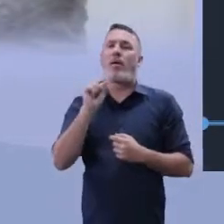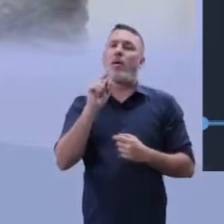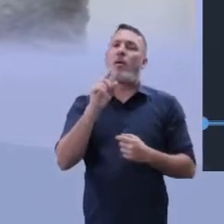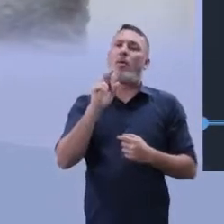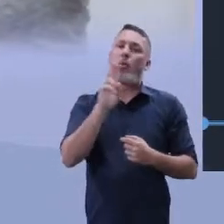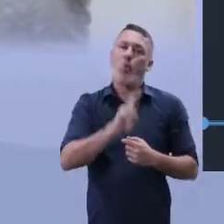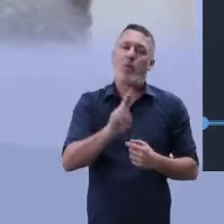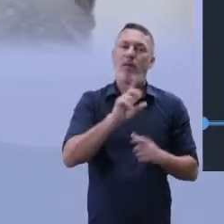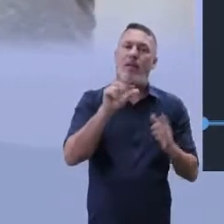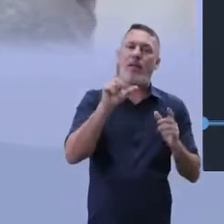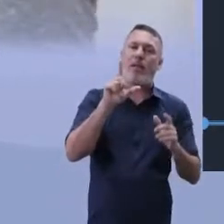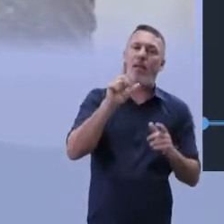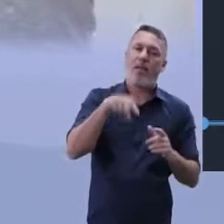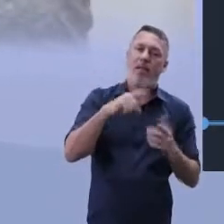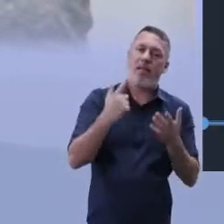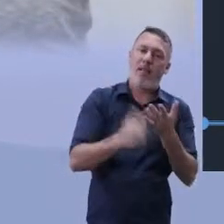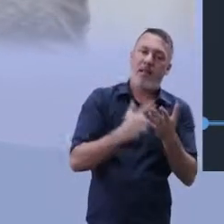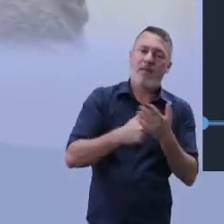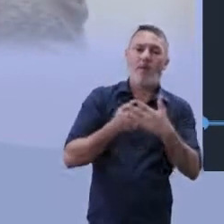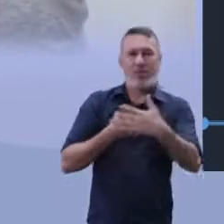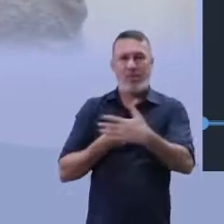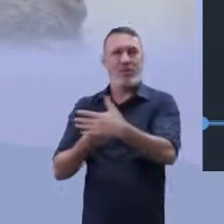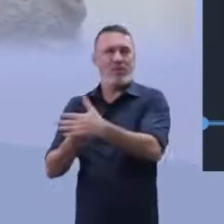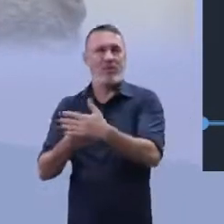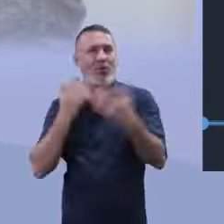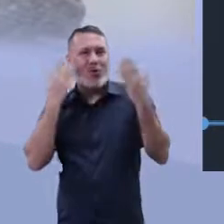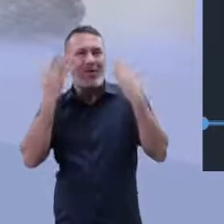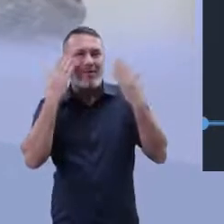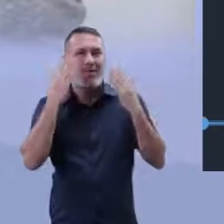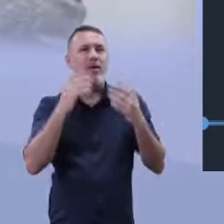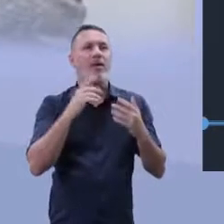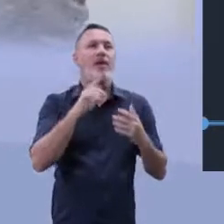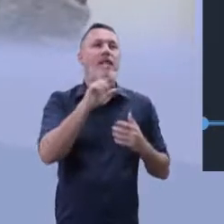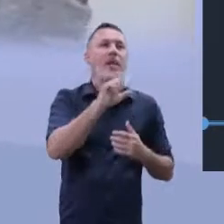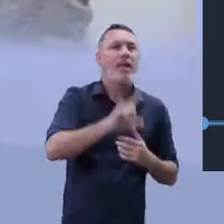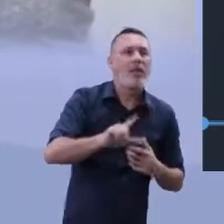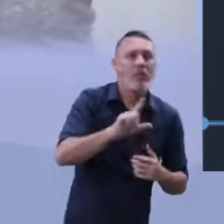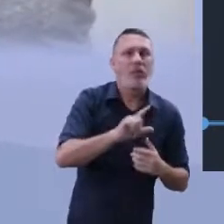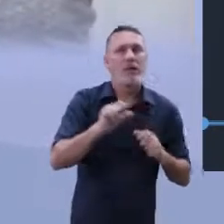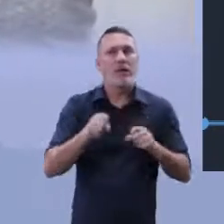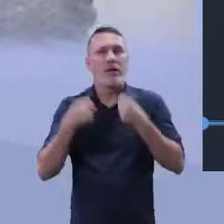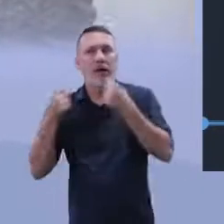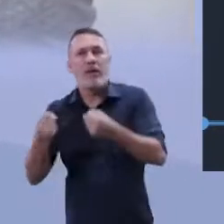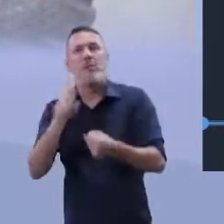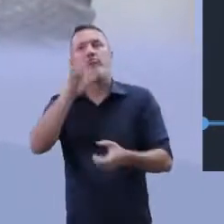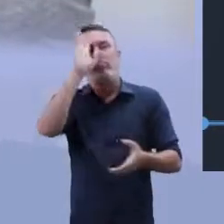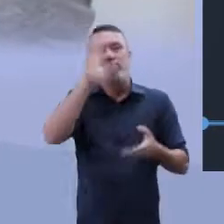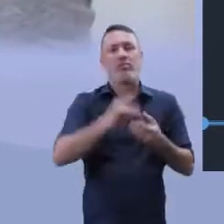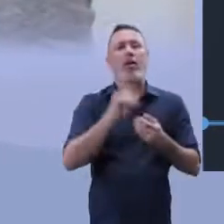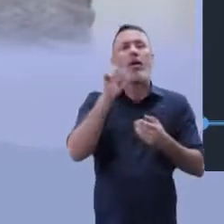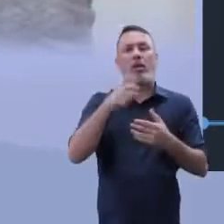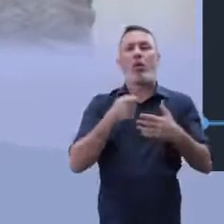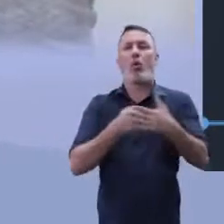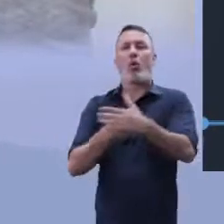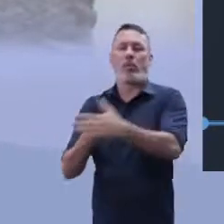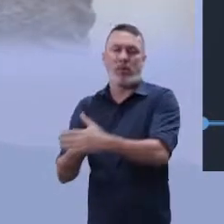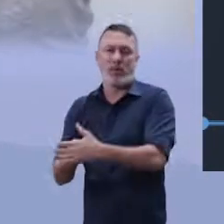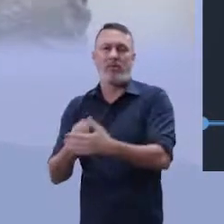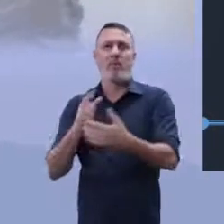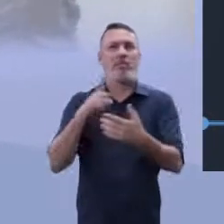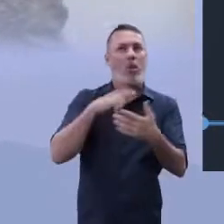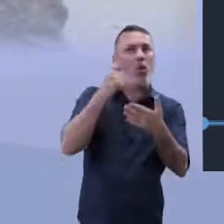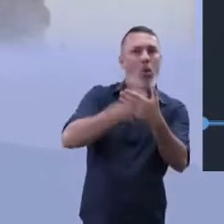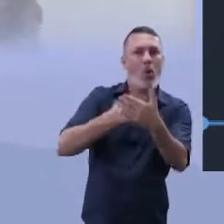denunciar. O livro Vidas Secas, ele foi um exemplo disso. Até mesmo os livros que nós trabalhamos na última aula, voltados para o sistema penitenciário.